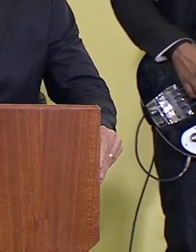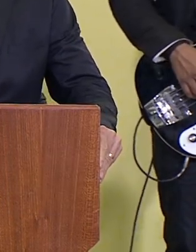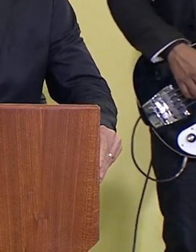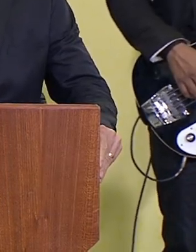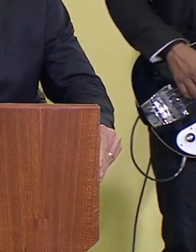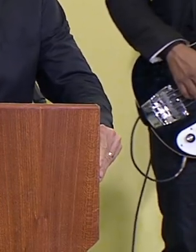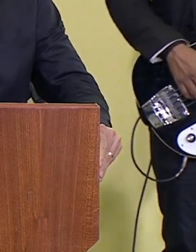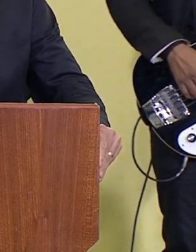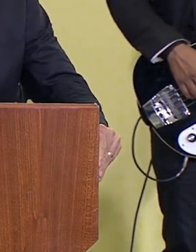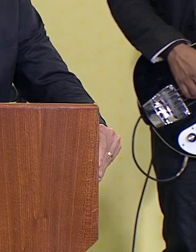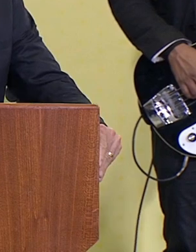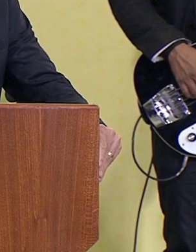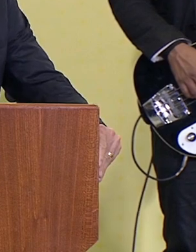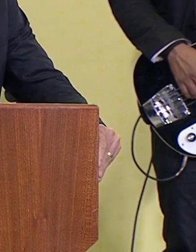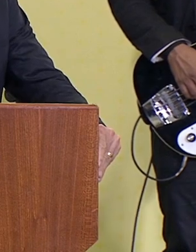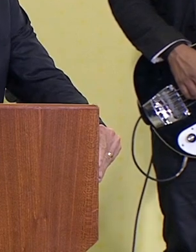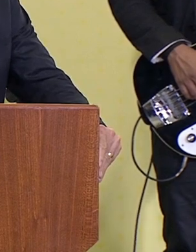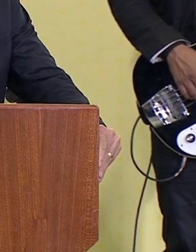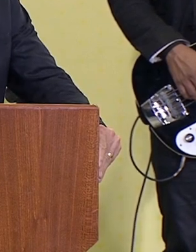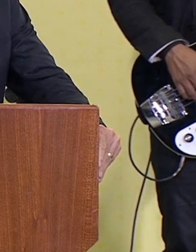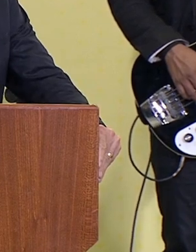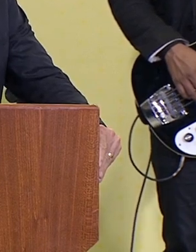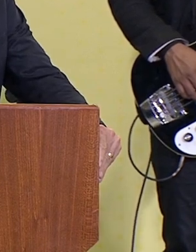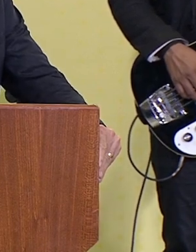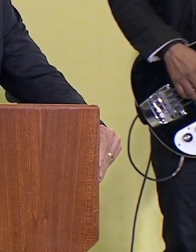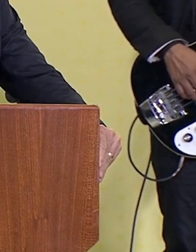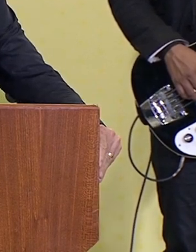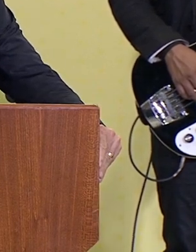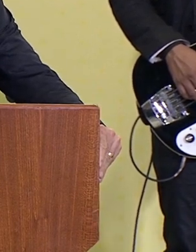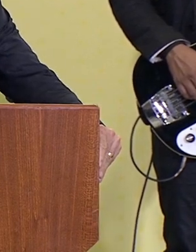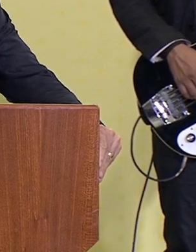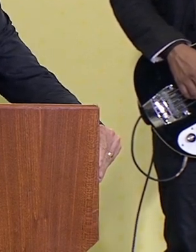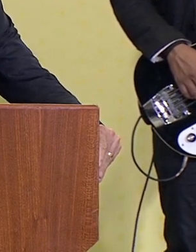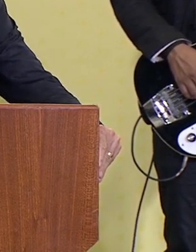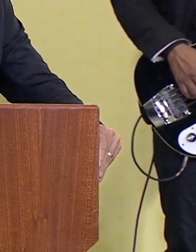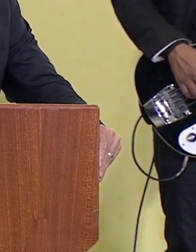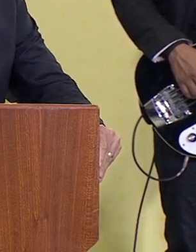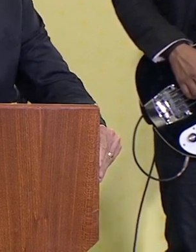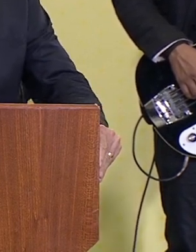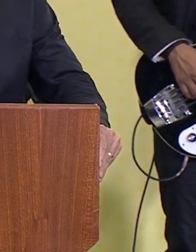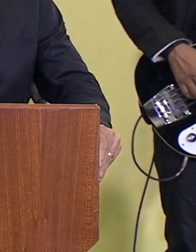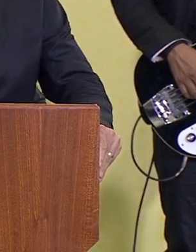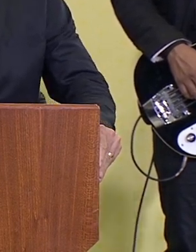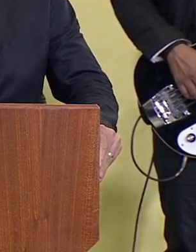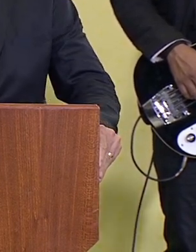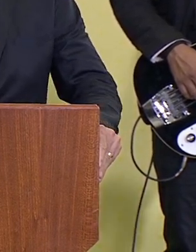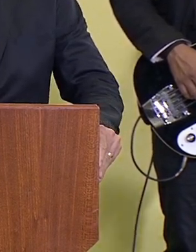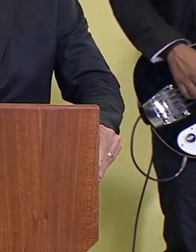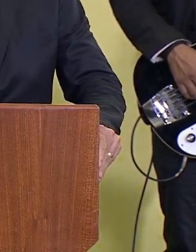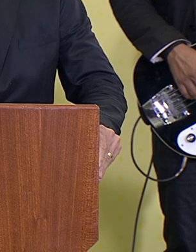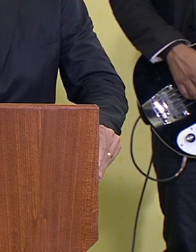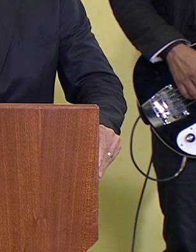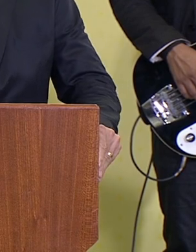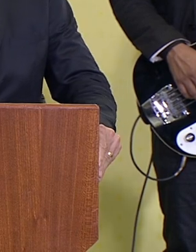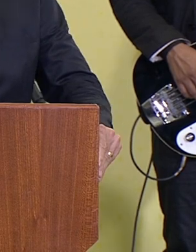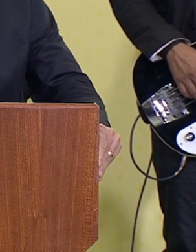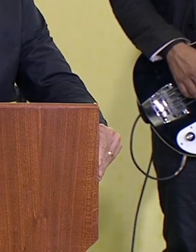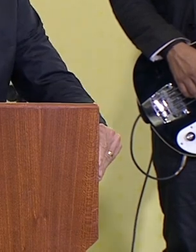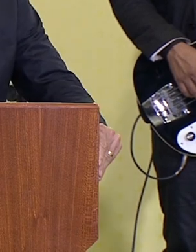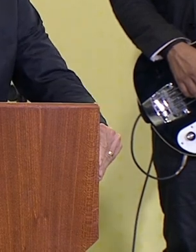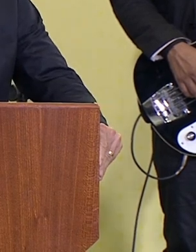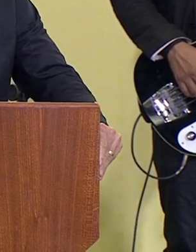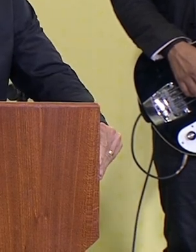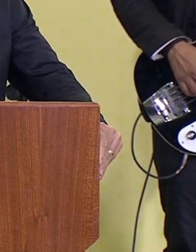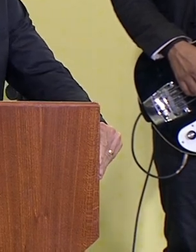com muita paz, com muita alegria, ao lado daqueles que vocês mais amam, são suas famílias.